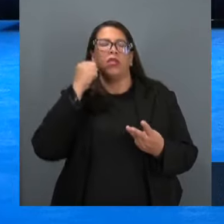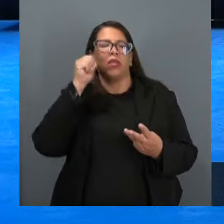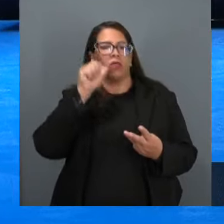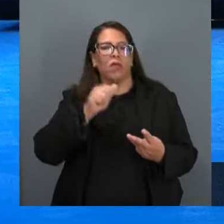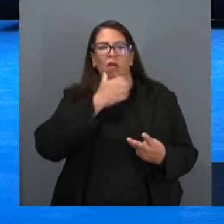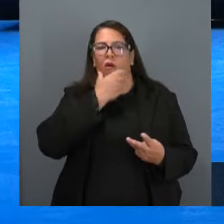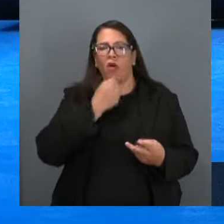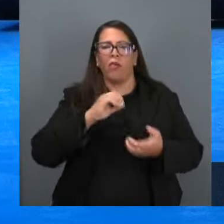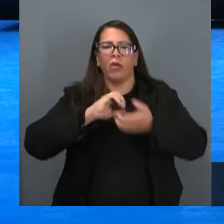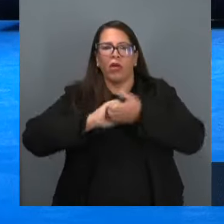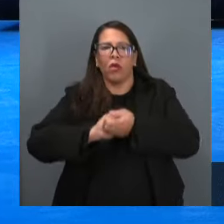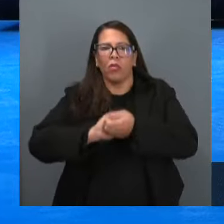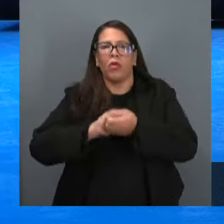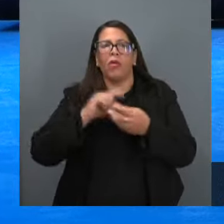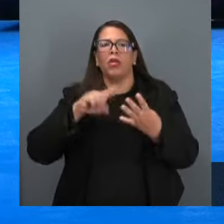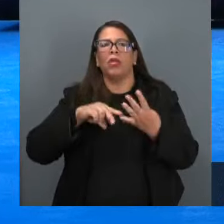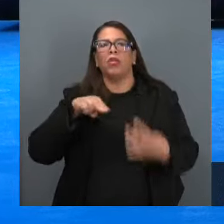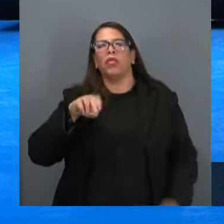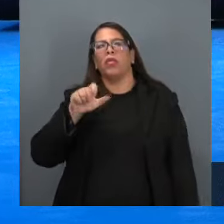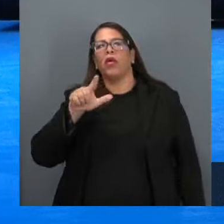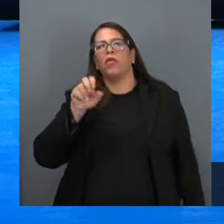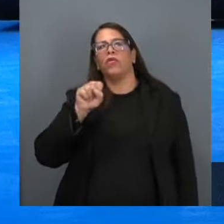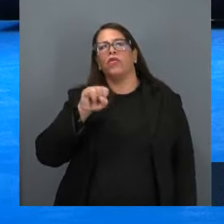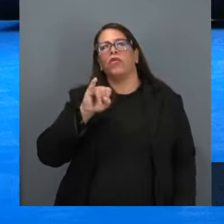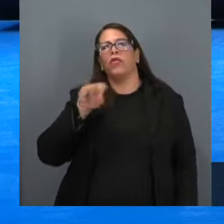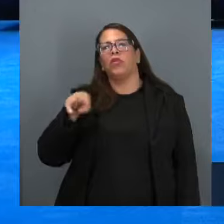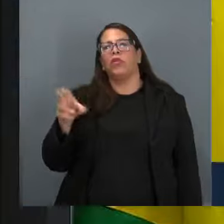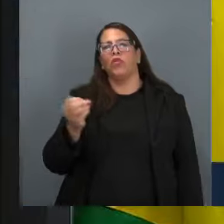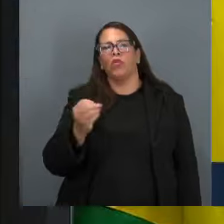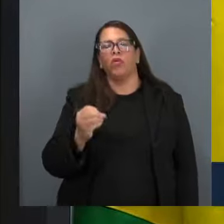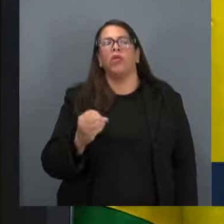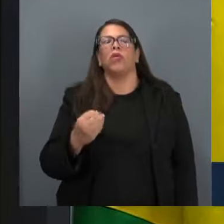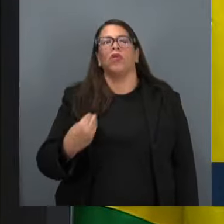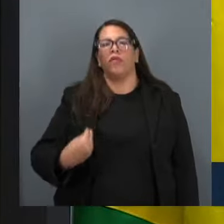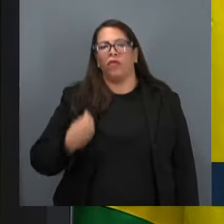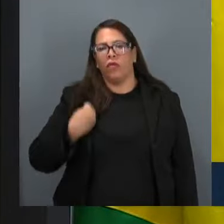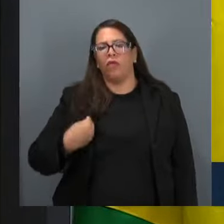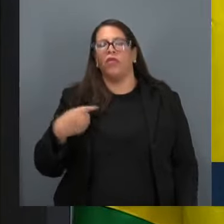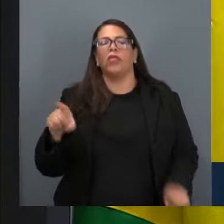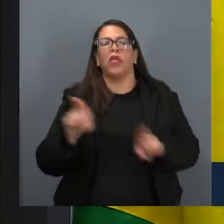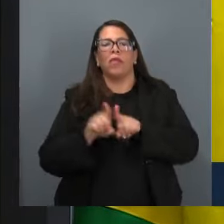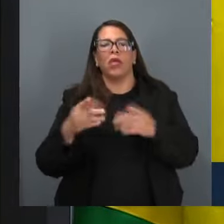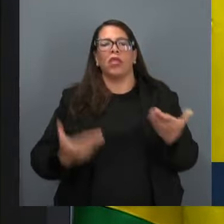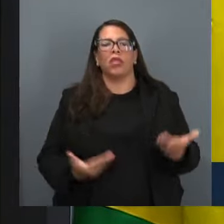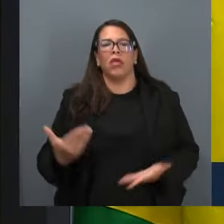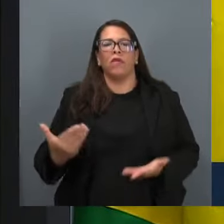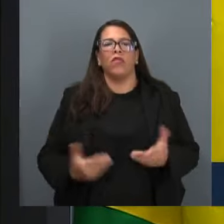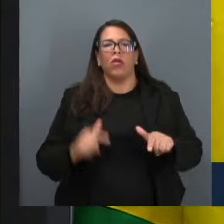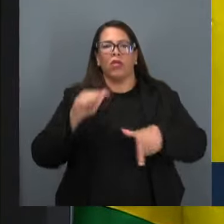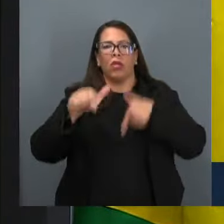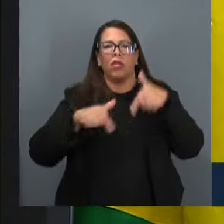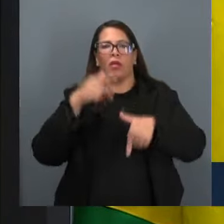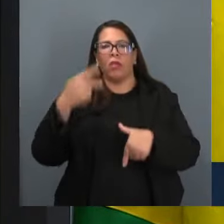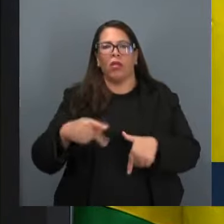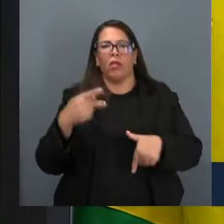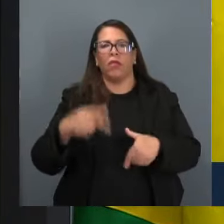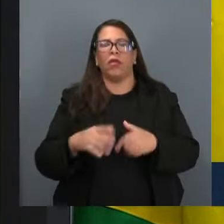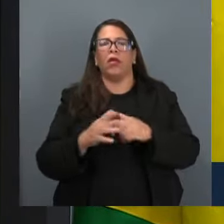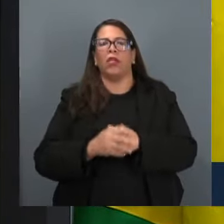senhores senadores, senador Nelsinho Tradi aqui também presente, funcionários dessa casa e afissores também,